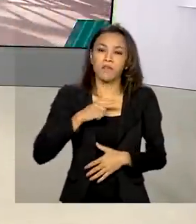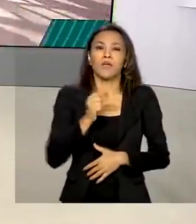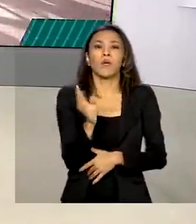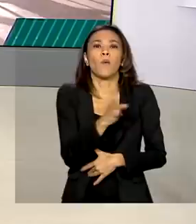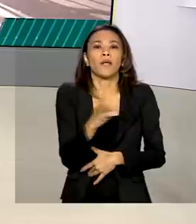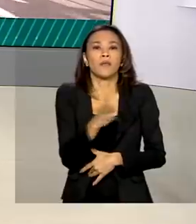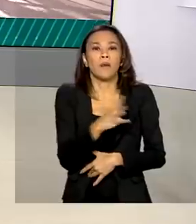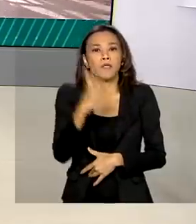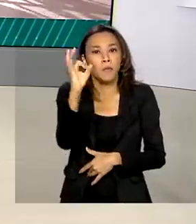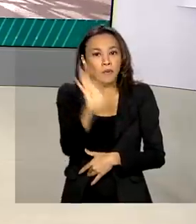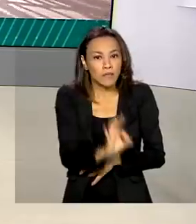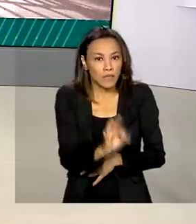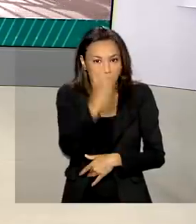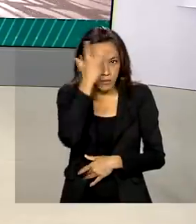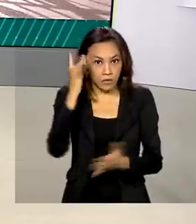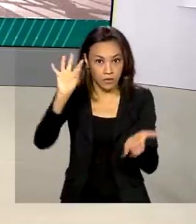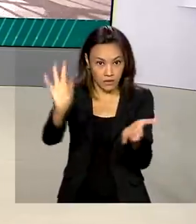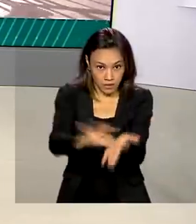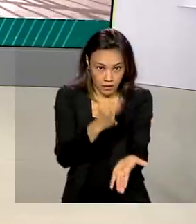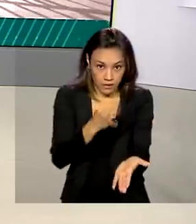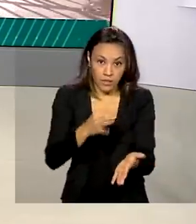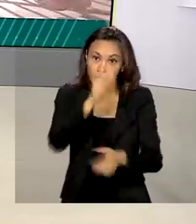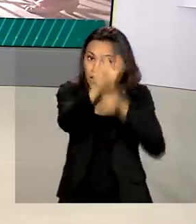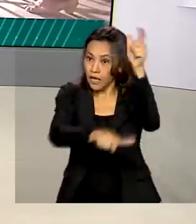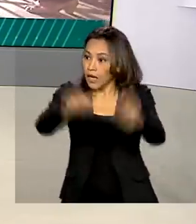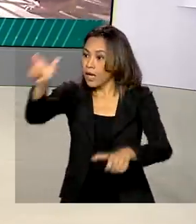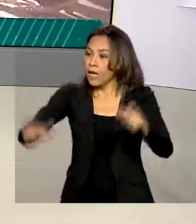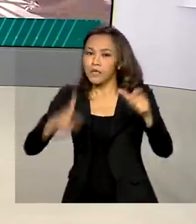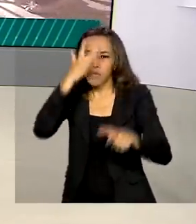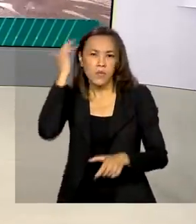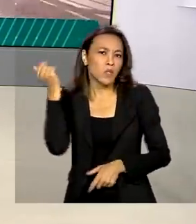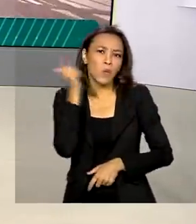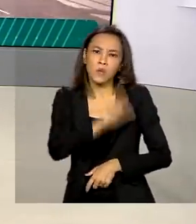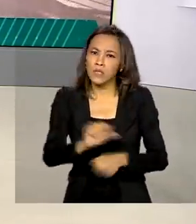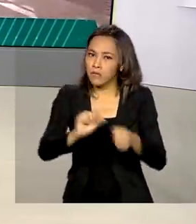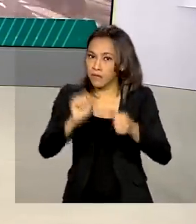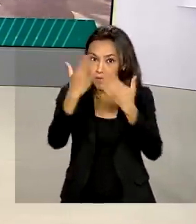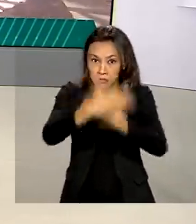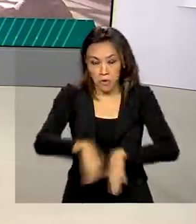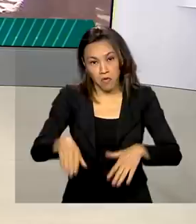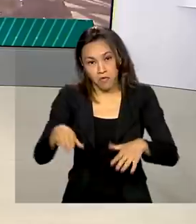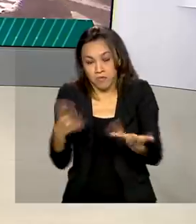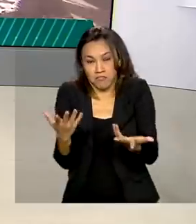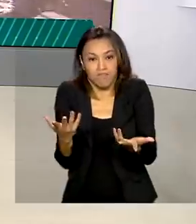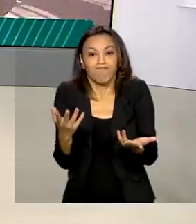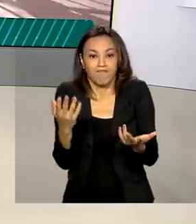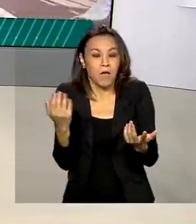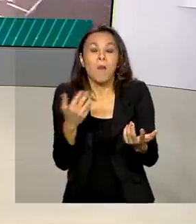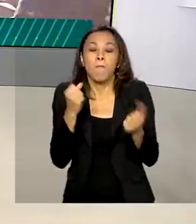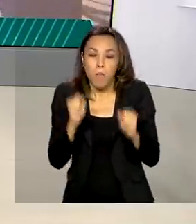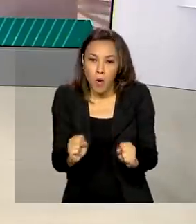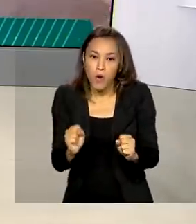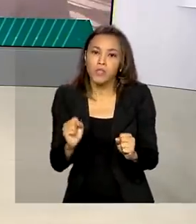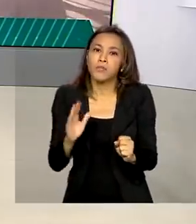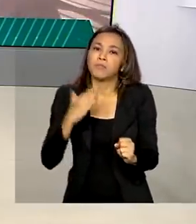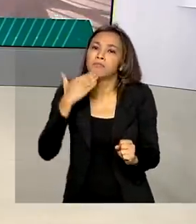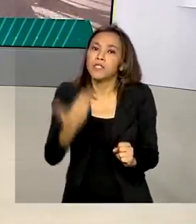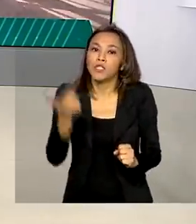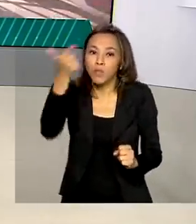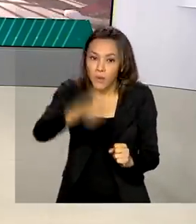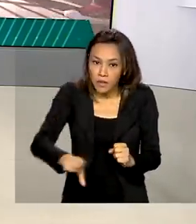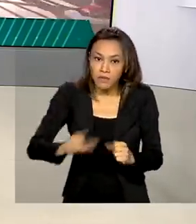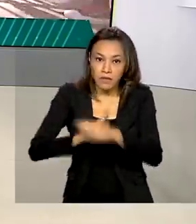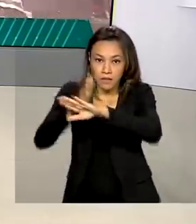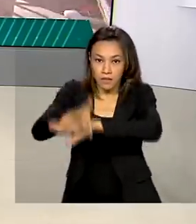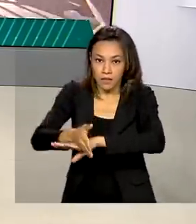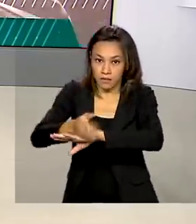% dos inscritos. Os candidatos que não conseguiram fazer o exame por algum motivo já podem pedir a reaplicação da prova na página do